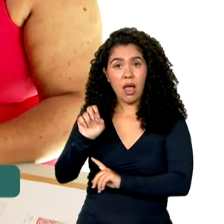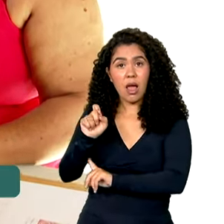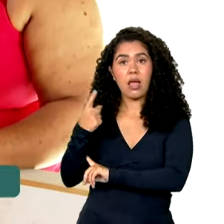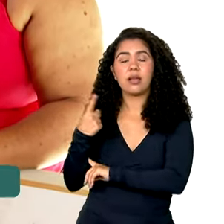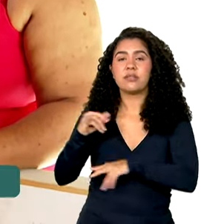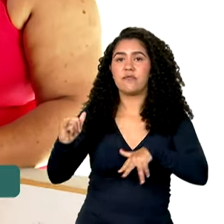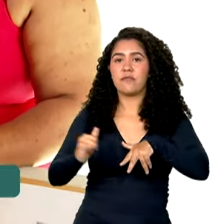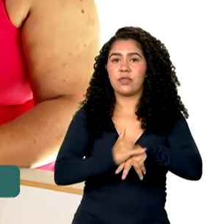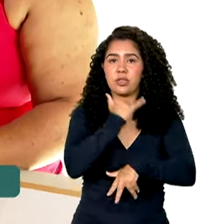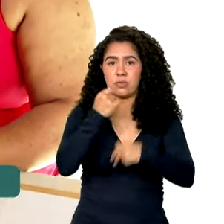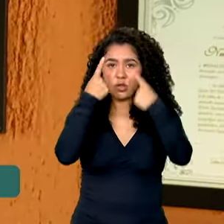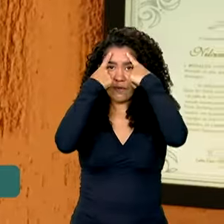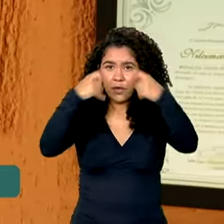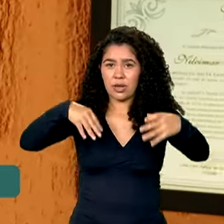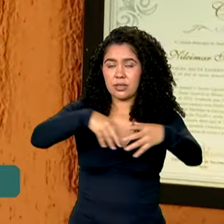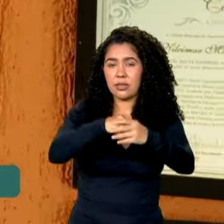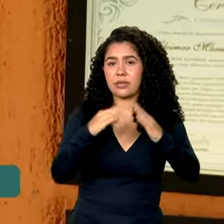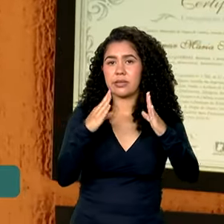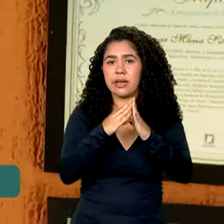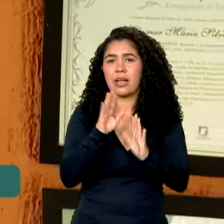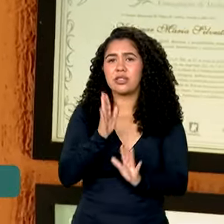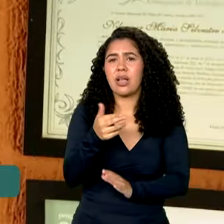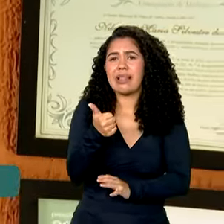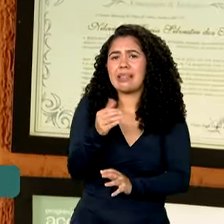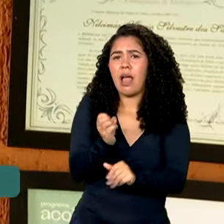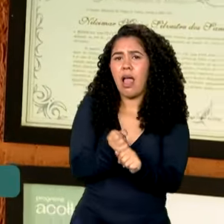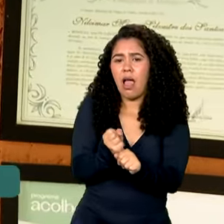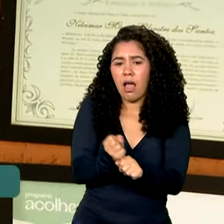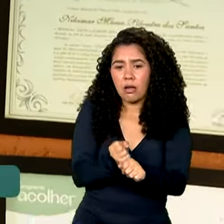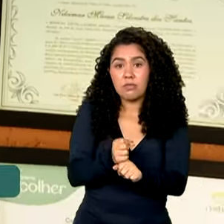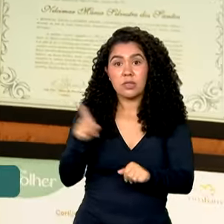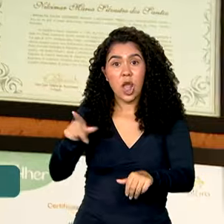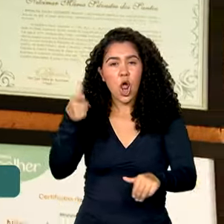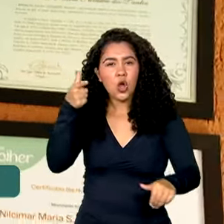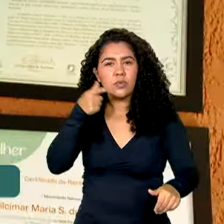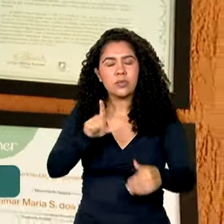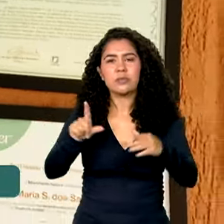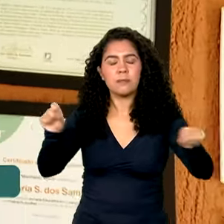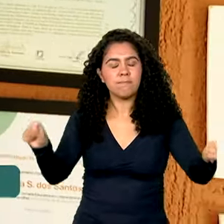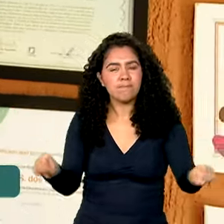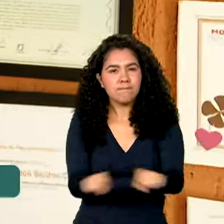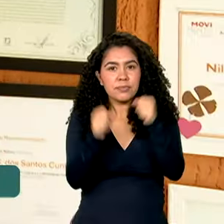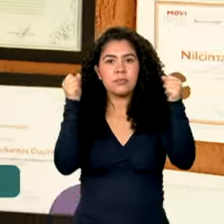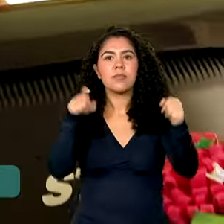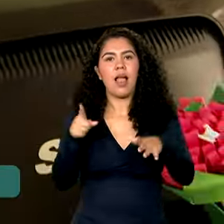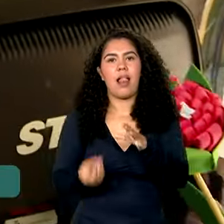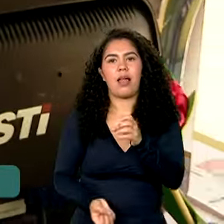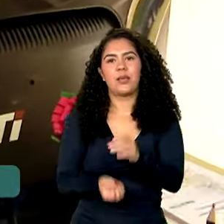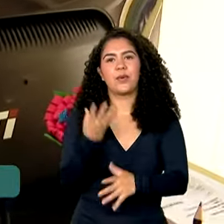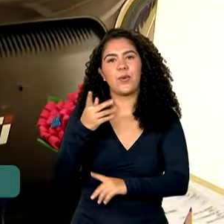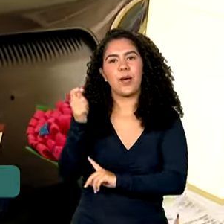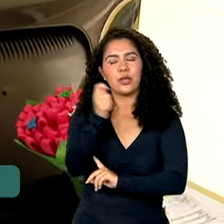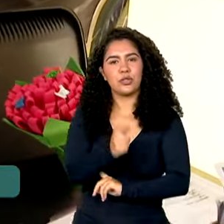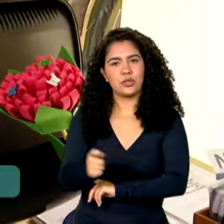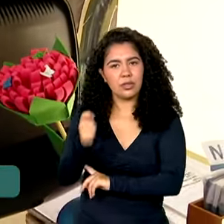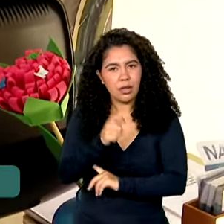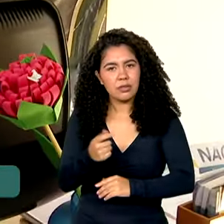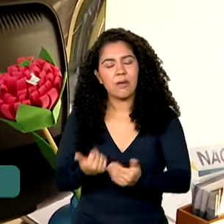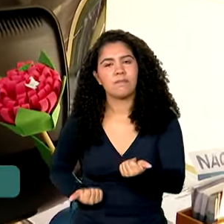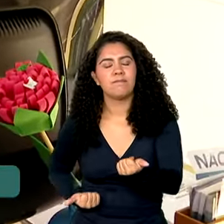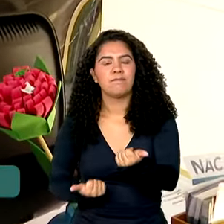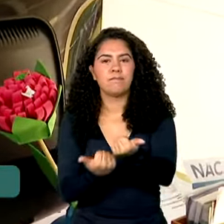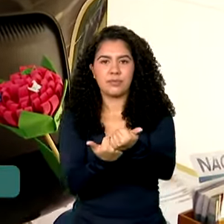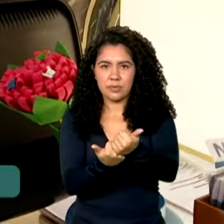por quase 10 anos. Quando conseguiu romper esse ciclo, fundou a associação, que ajuda outras mulheres